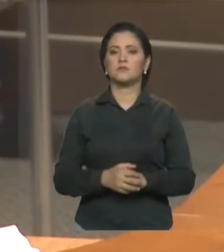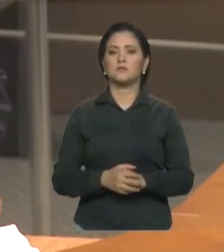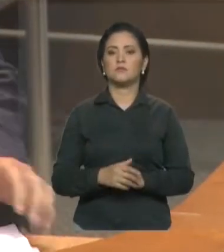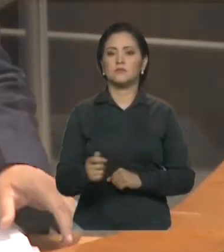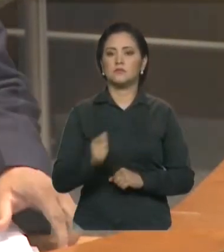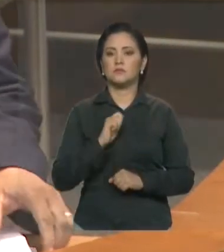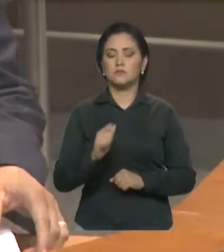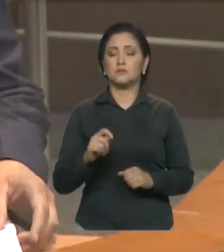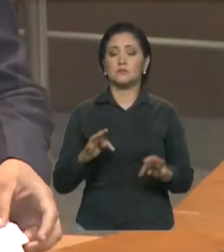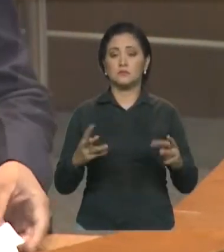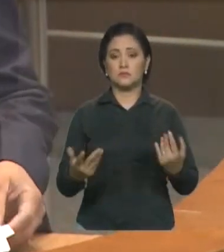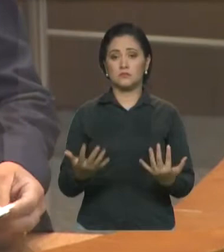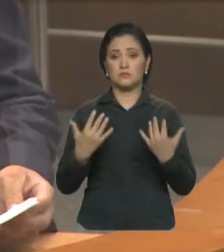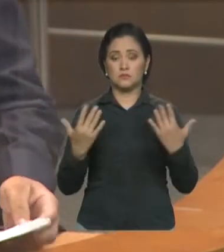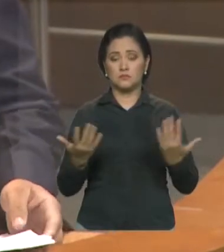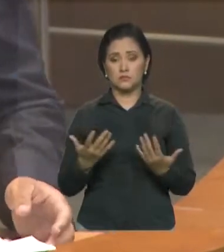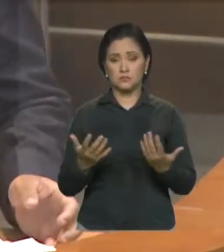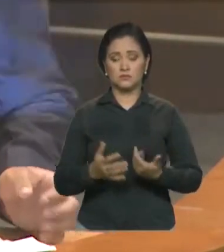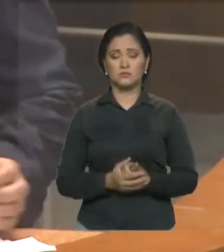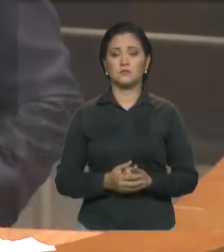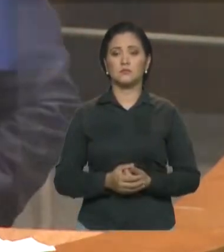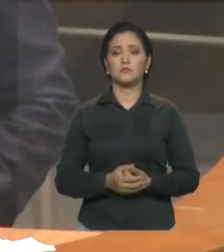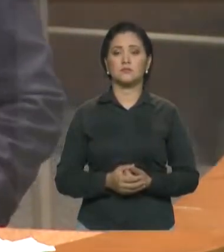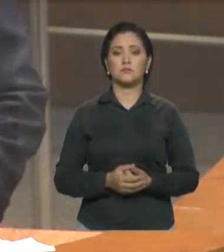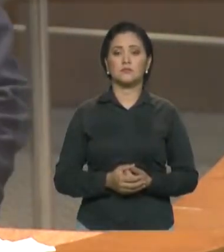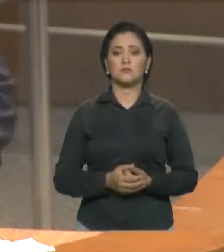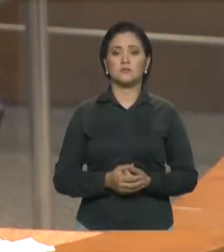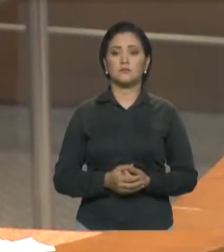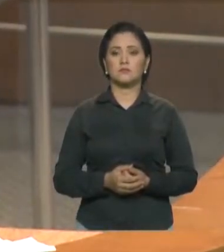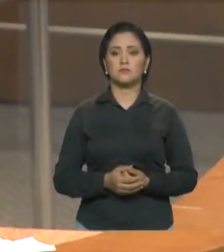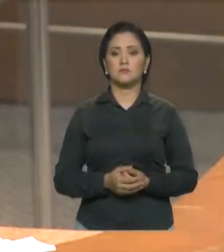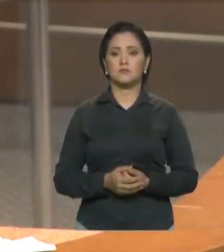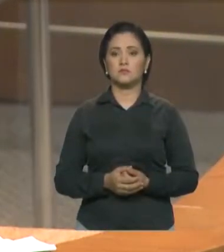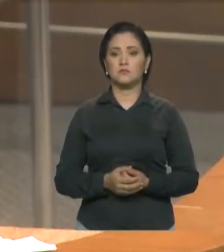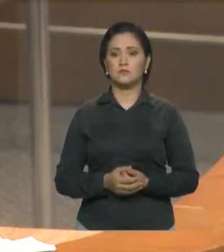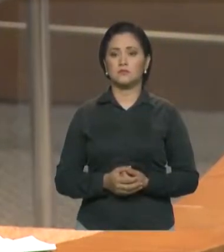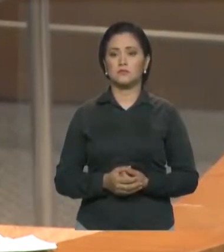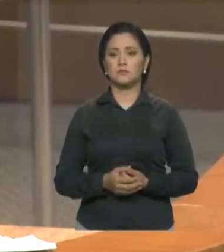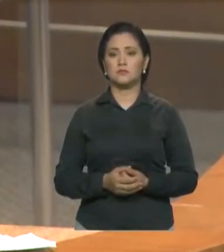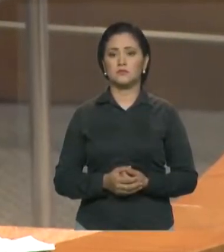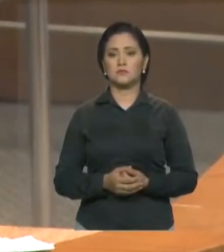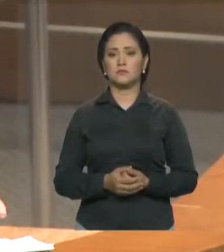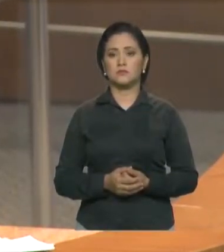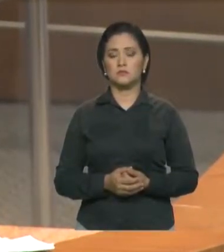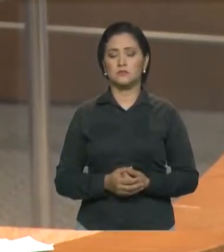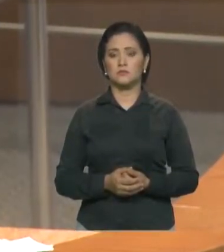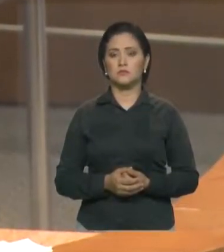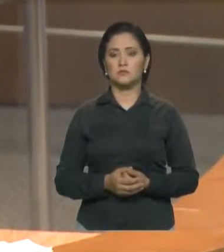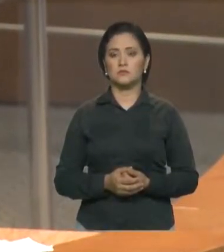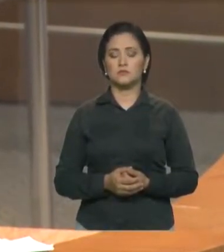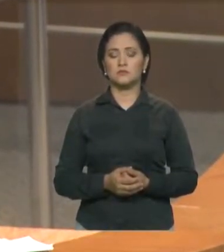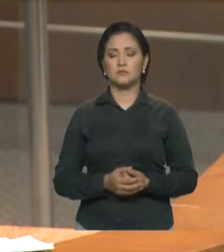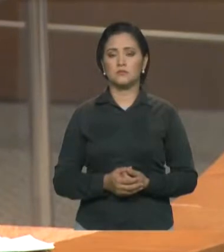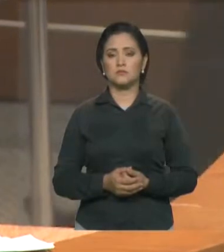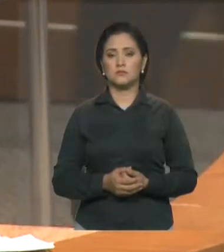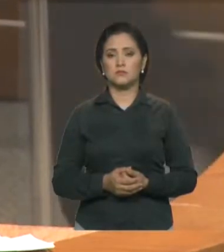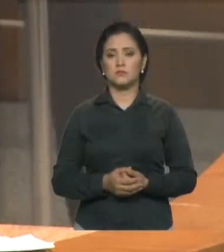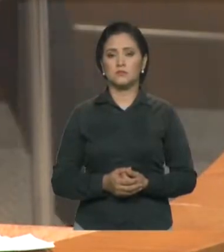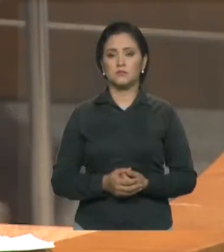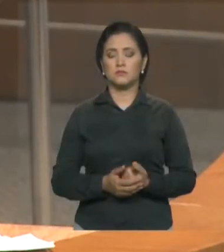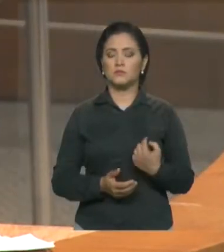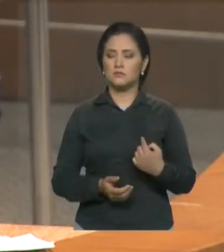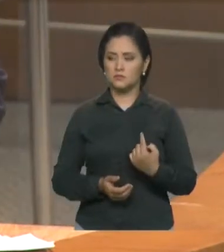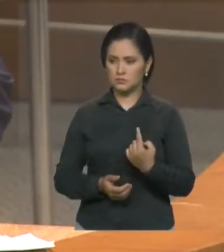a todos que nos assistem aqui hoje. Eu venho hoje, nobre e excelentíssimo presidente e amigo Otarino